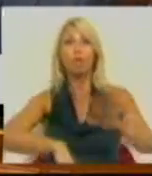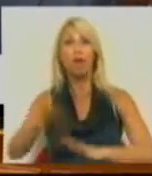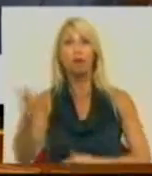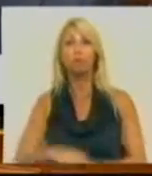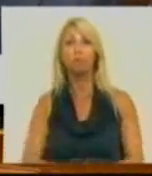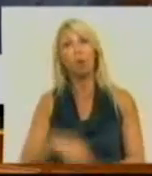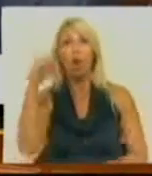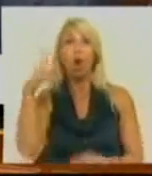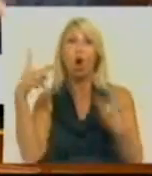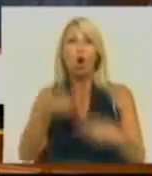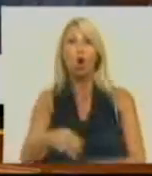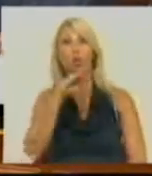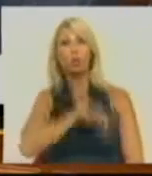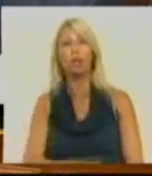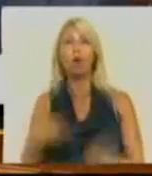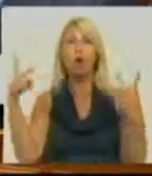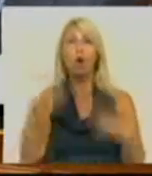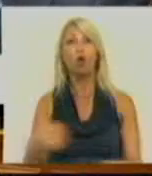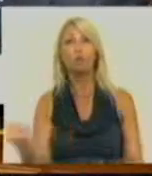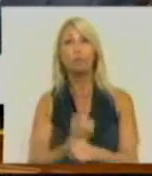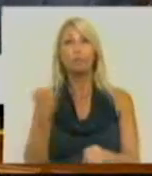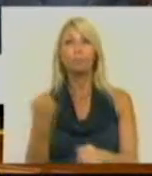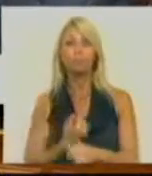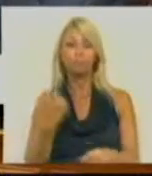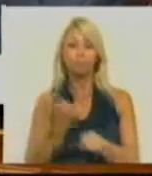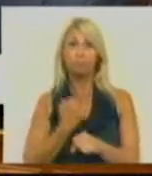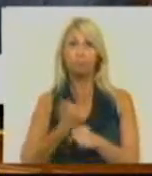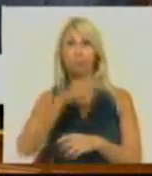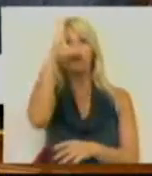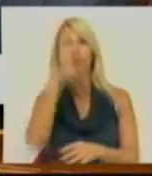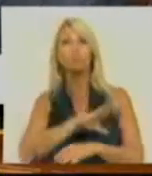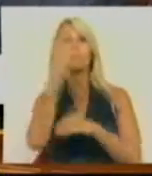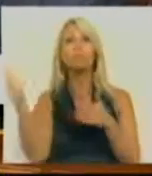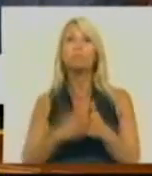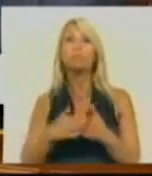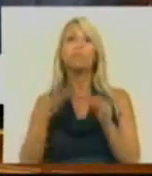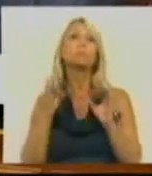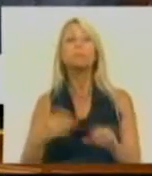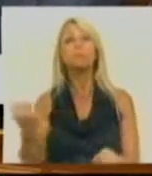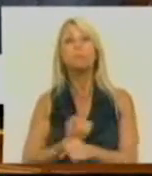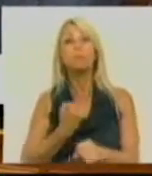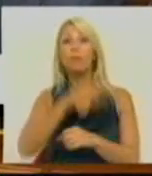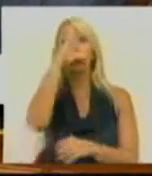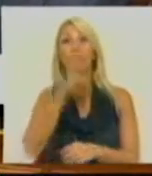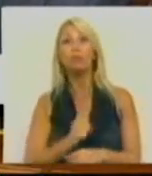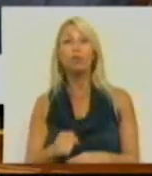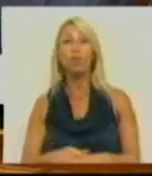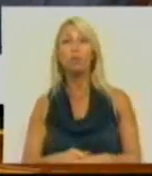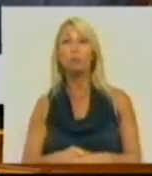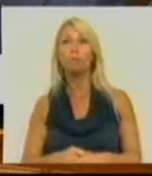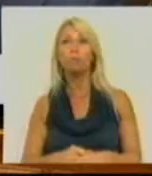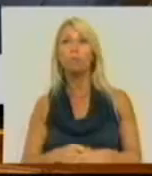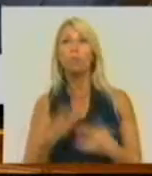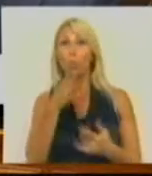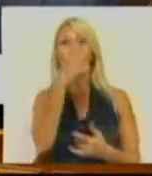cortes dos salários. E daí os cortes do funcionamento dos serviços do Estado. E o encerramento dos serviços do Estado. O